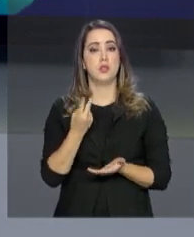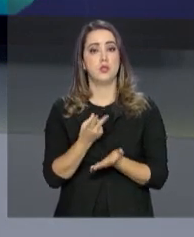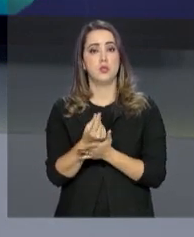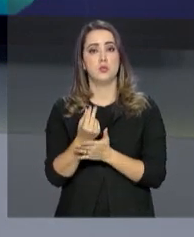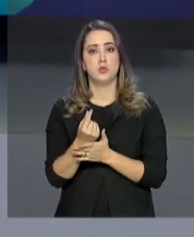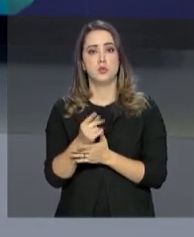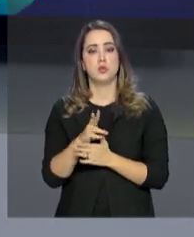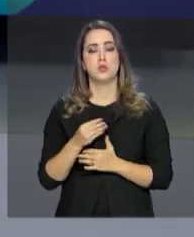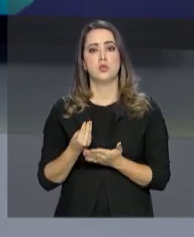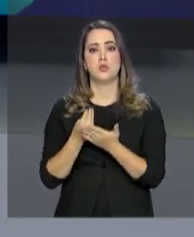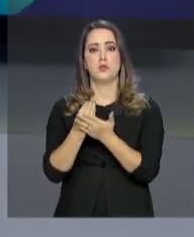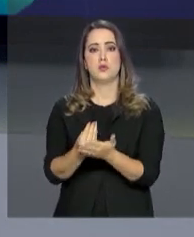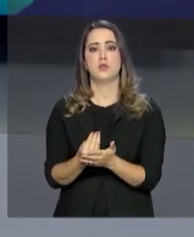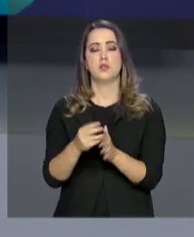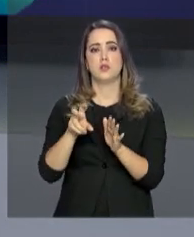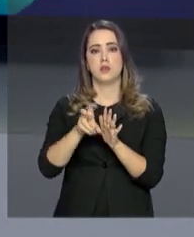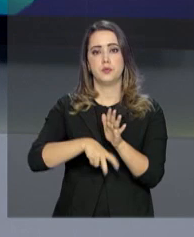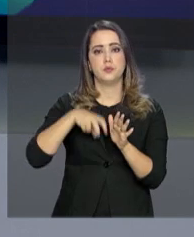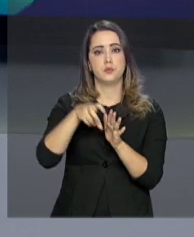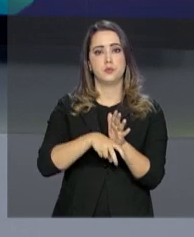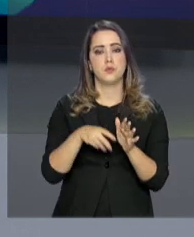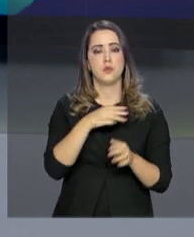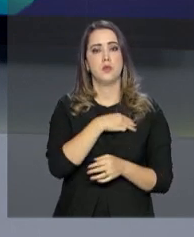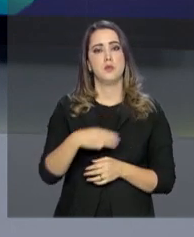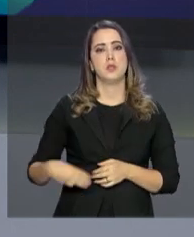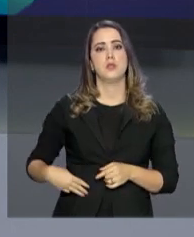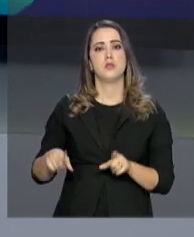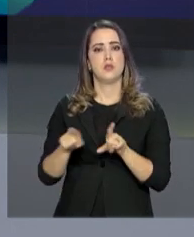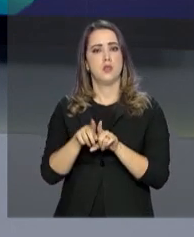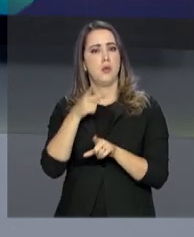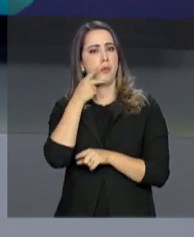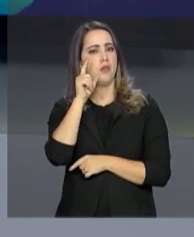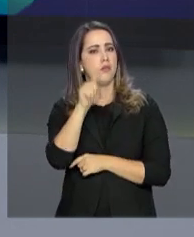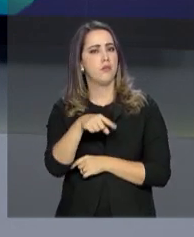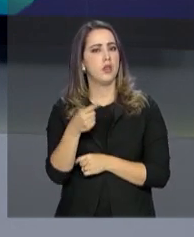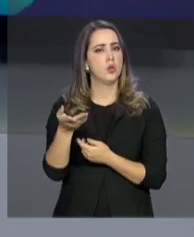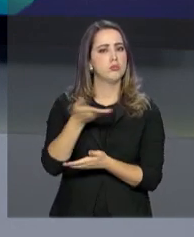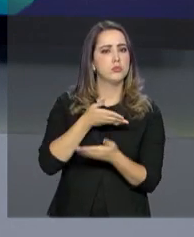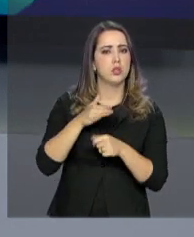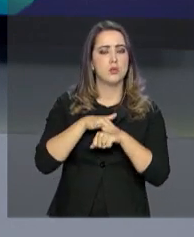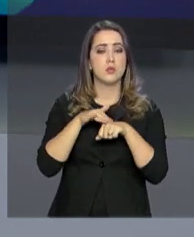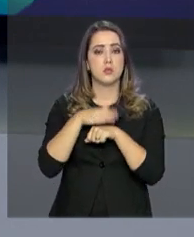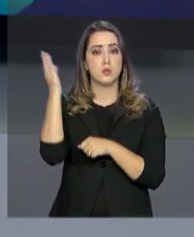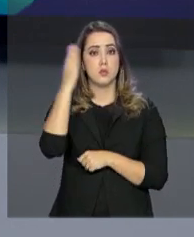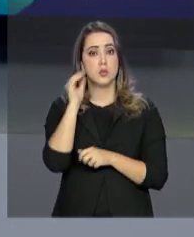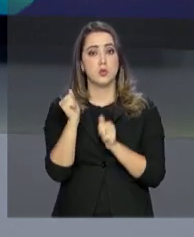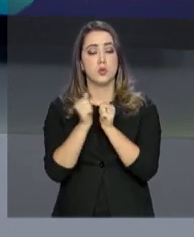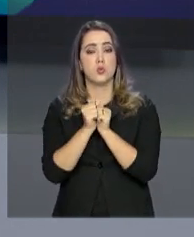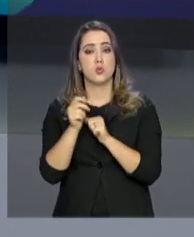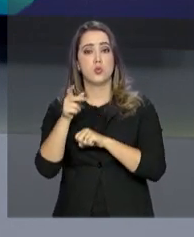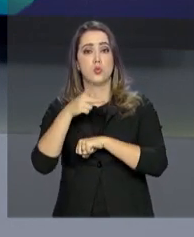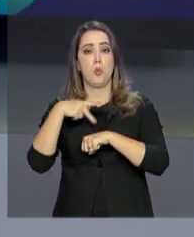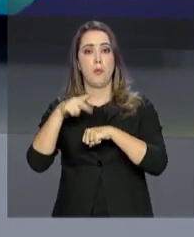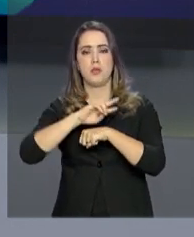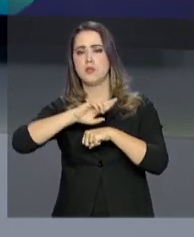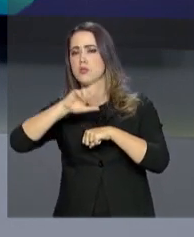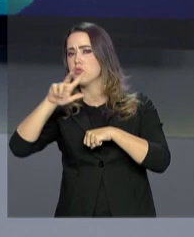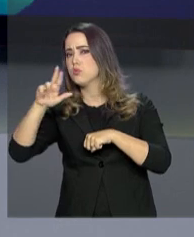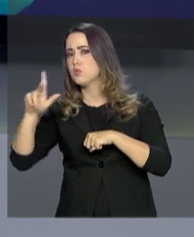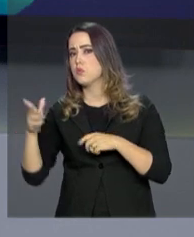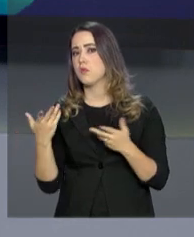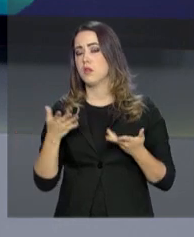destinados ao plano safra, o Ministro da Agricultura também comentou assuntos como negociações comerciais do Brasil com outros países,